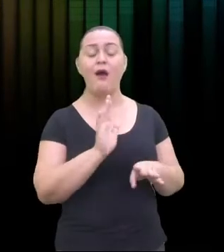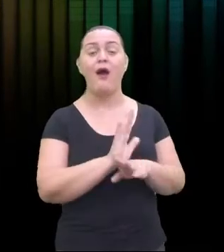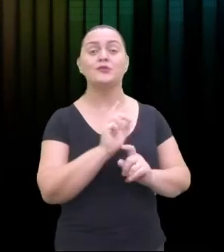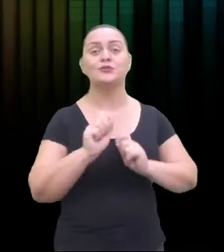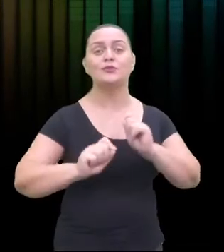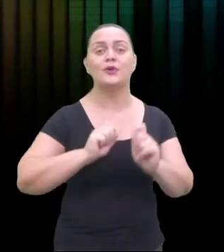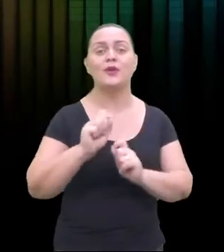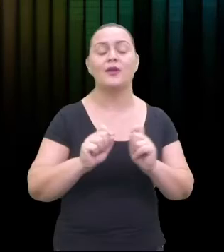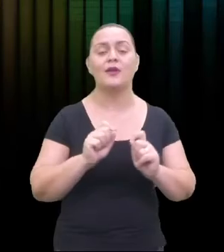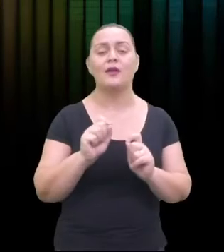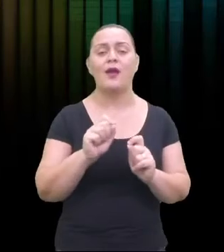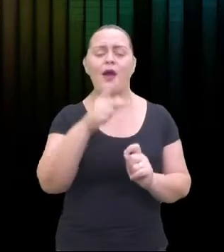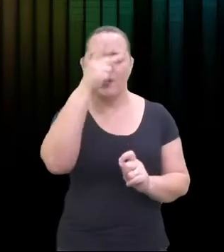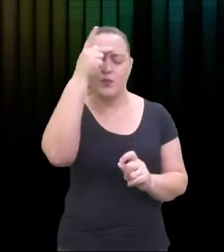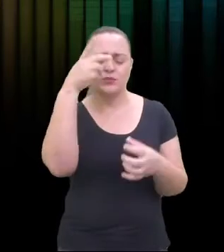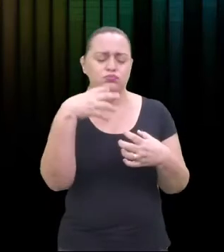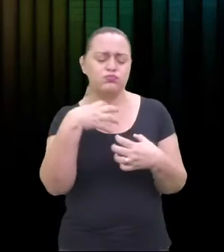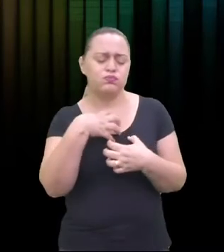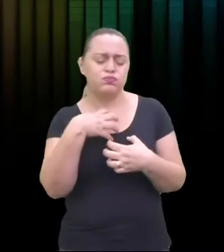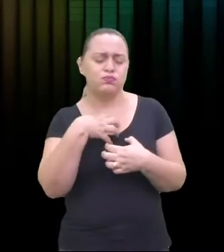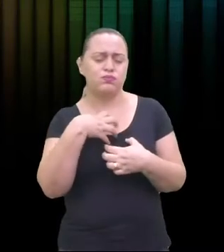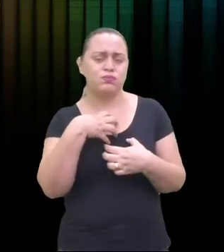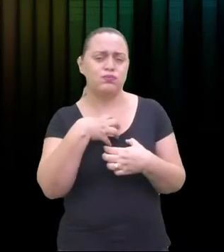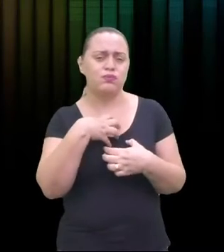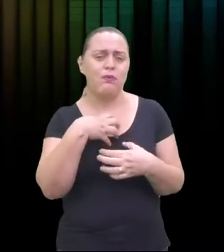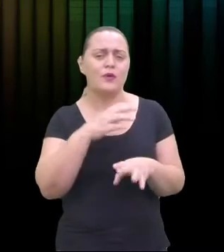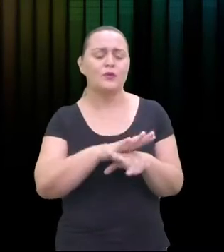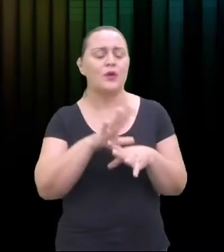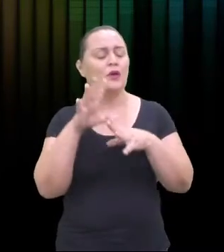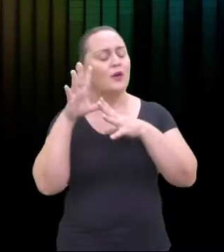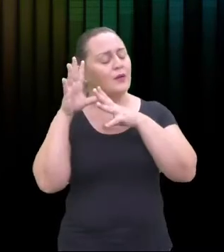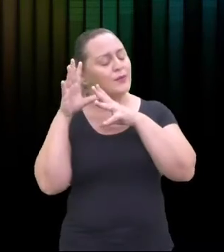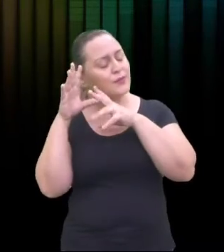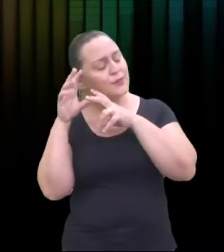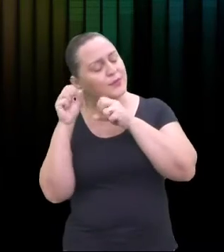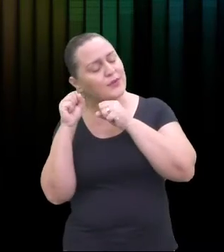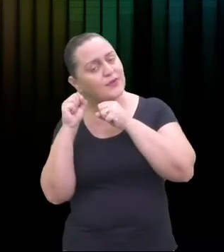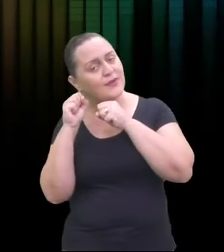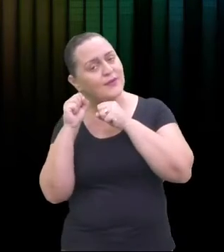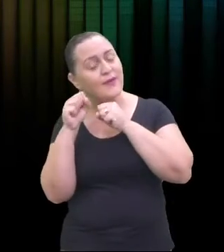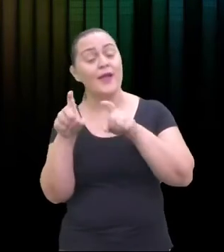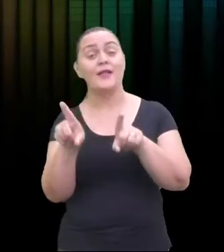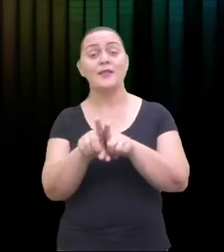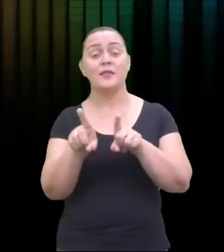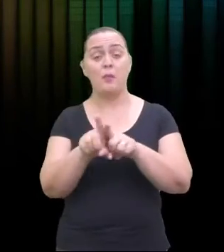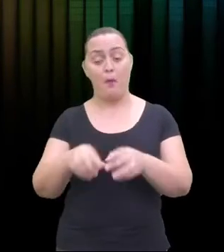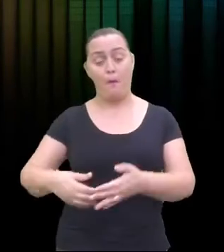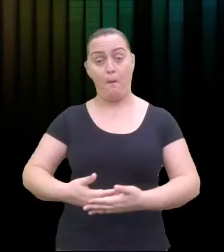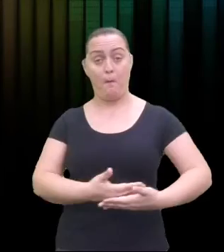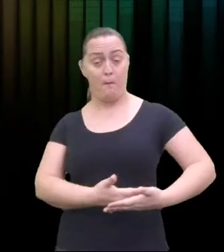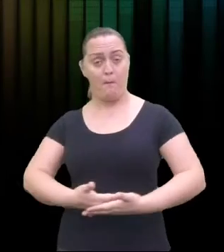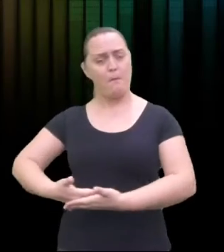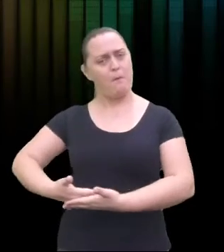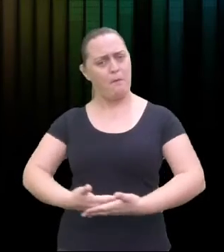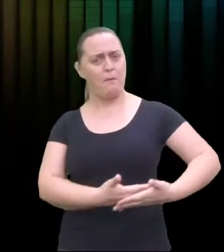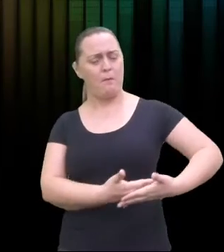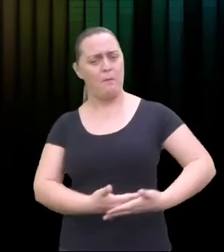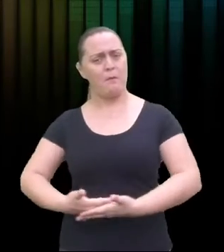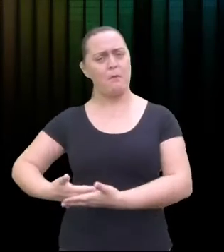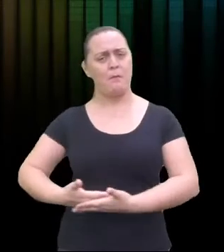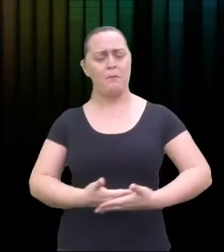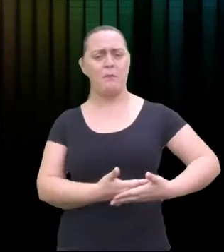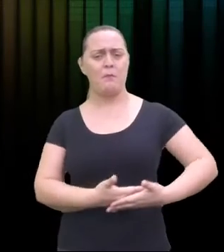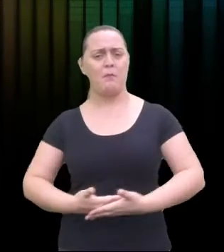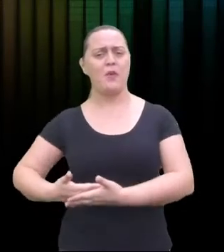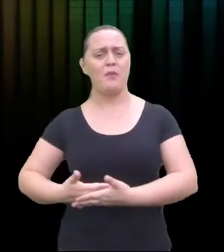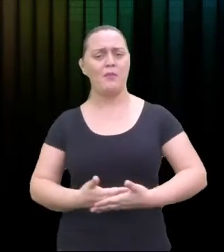comprovados até com bebês. Bebês, quando estão muito agitados, quando você coloca uma música clássica, as crianças conseguem mais